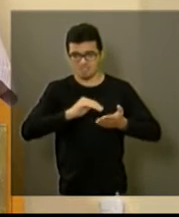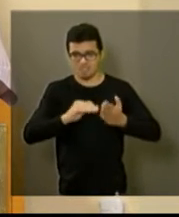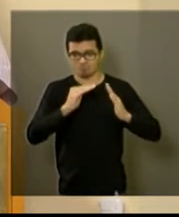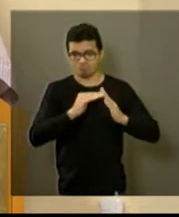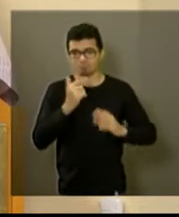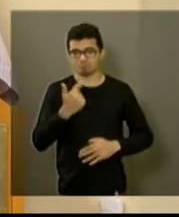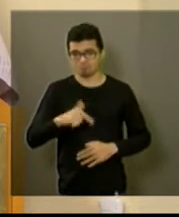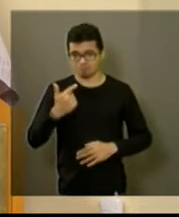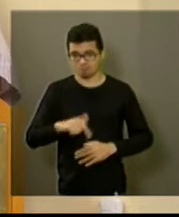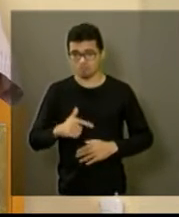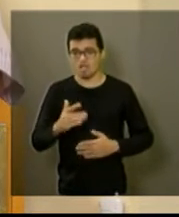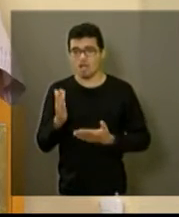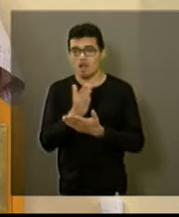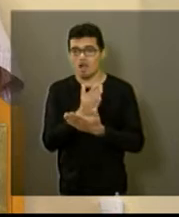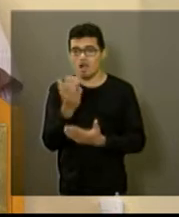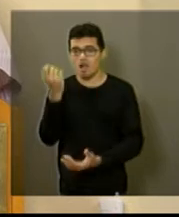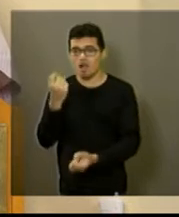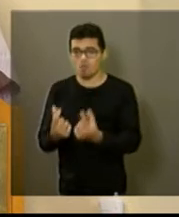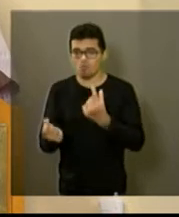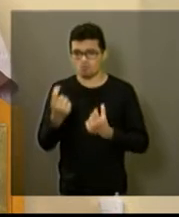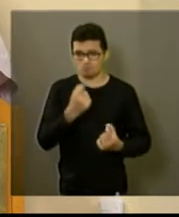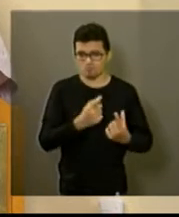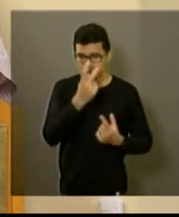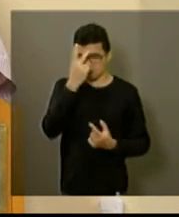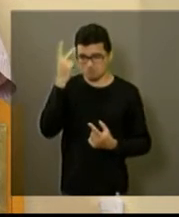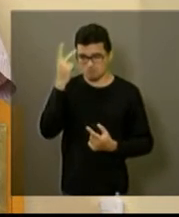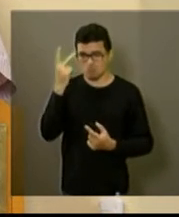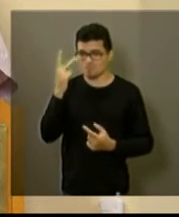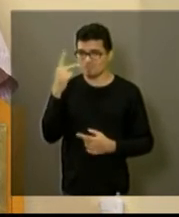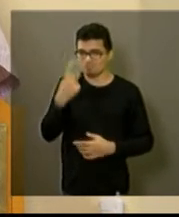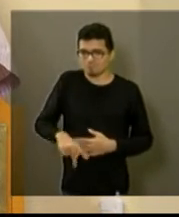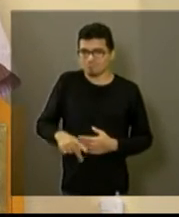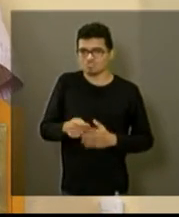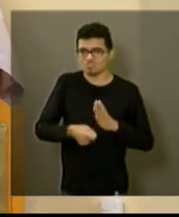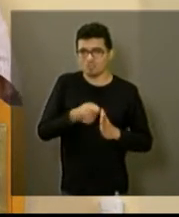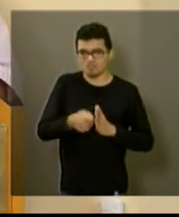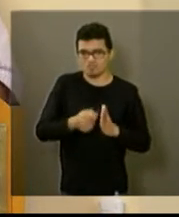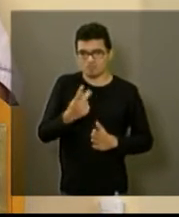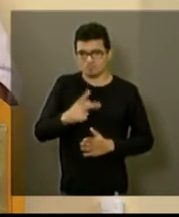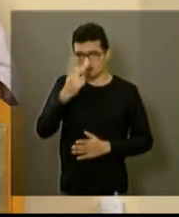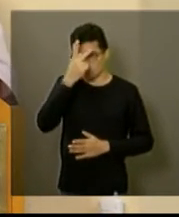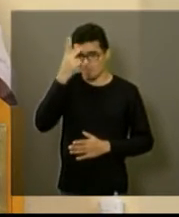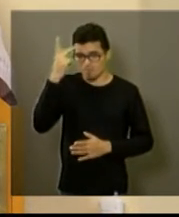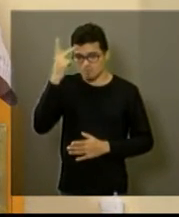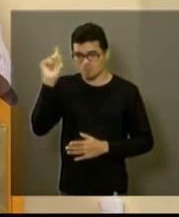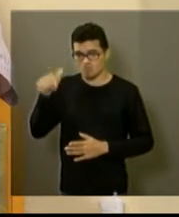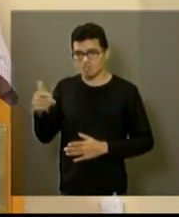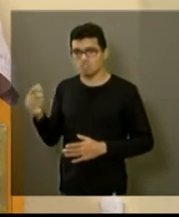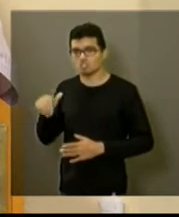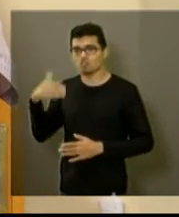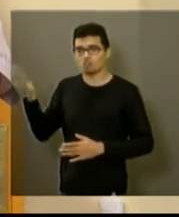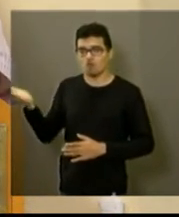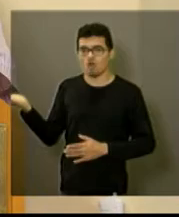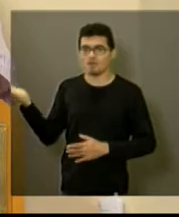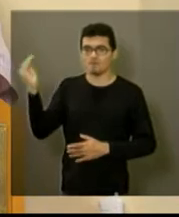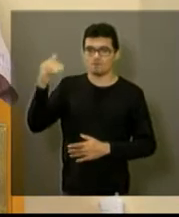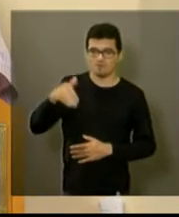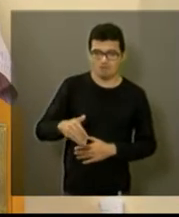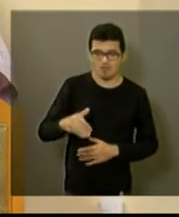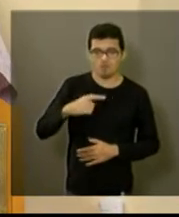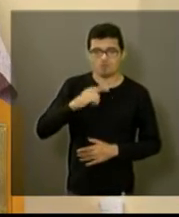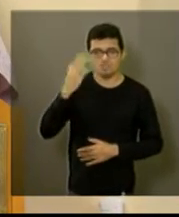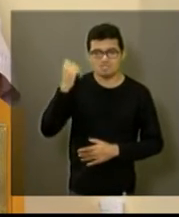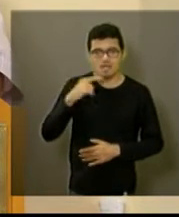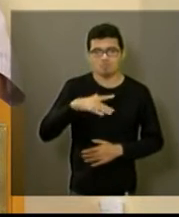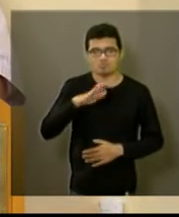alguns deles, quase que mais da metade, não eram de Araraquara, então são pessoas que vieram, ficaram sabendo daquele local,